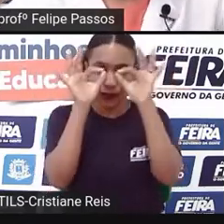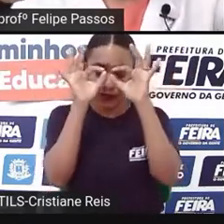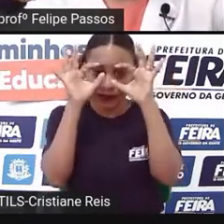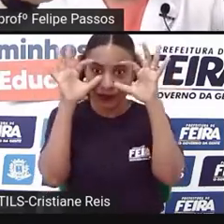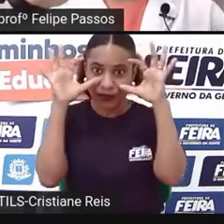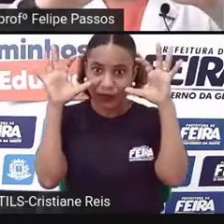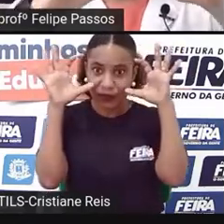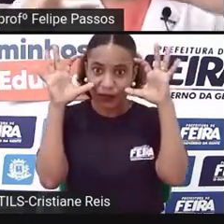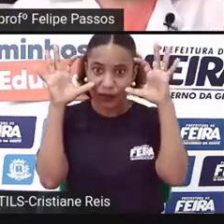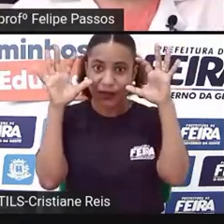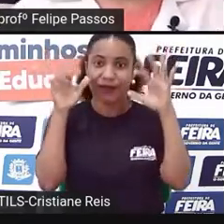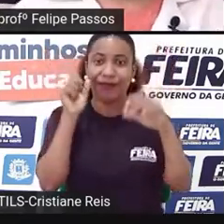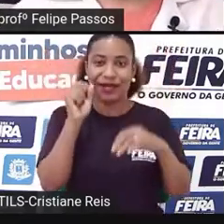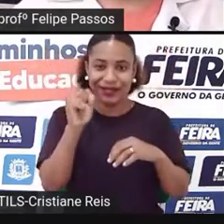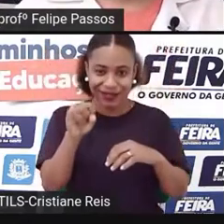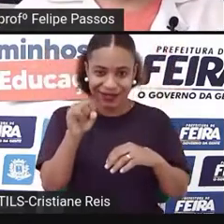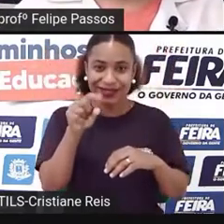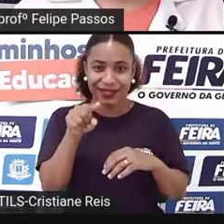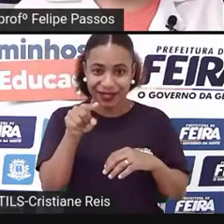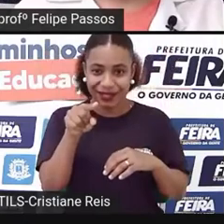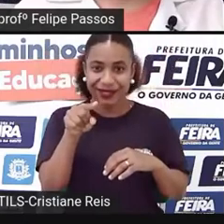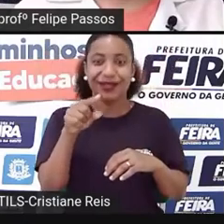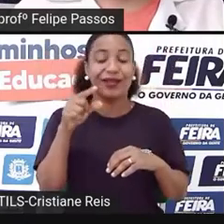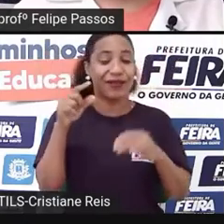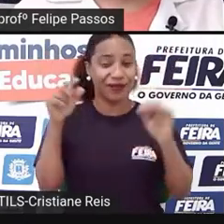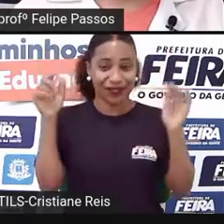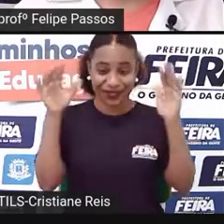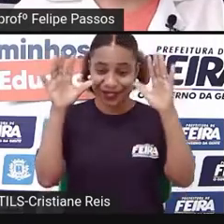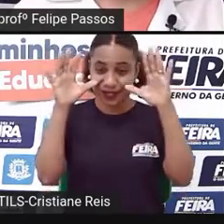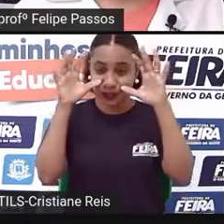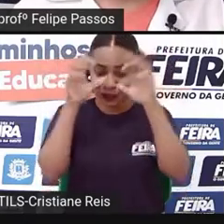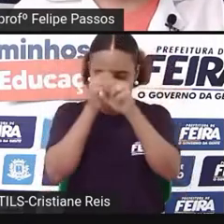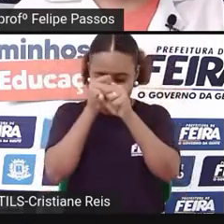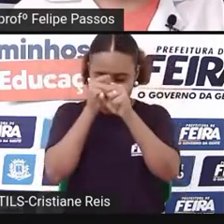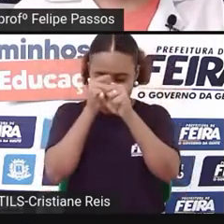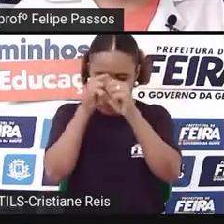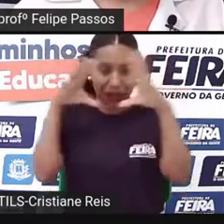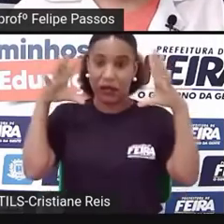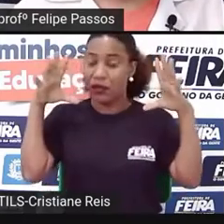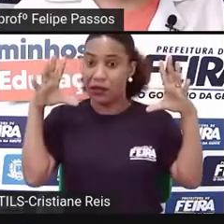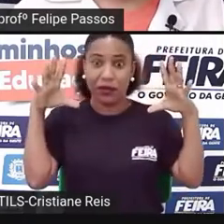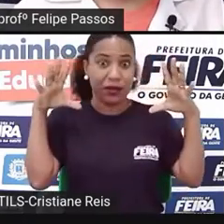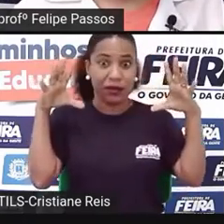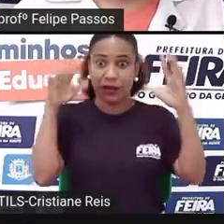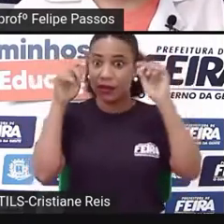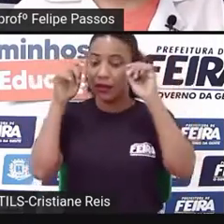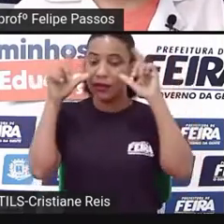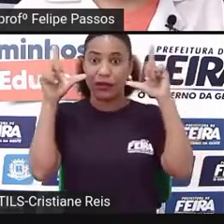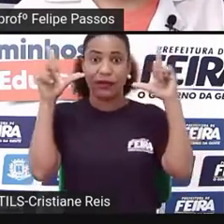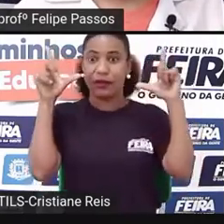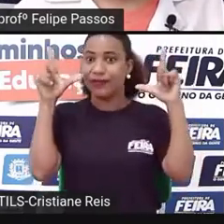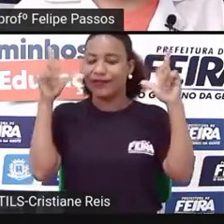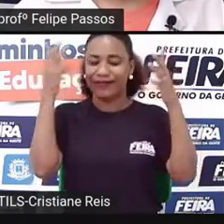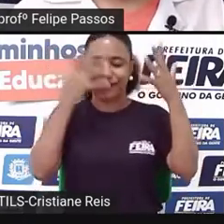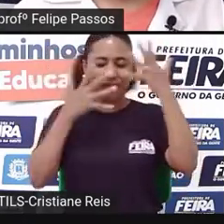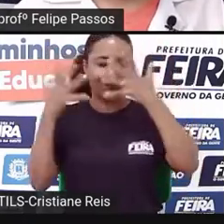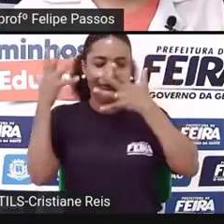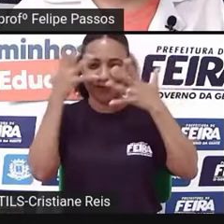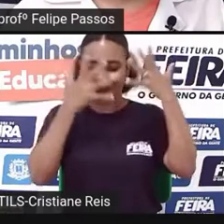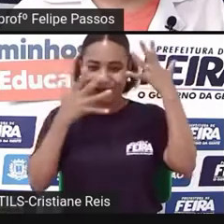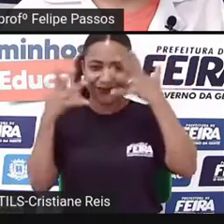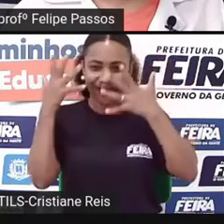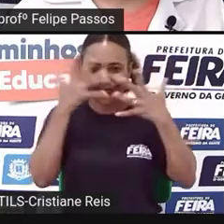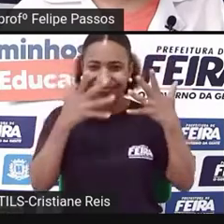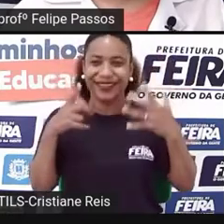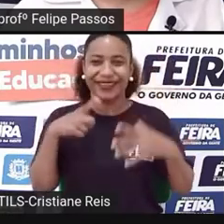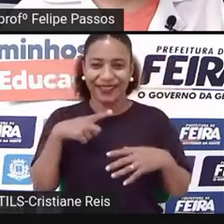pouquinho, né? É porque nossa pupila está toda dilatada e vai para um lugar que tem muita luz, então ela vai fechar. No celular você vê isso.